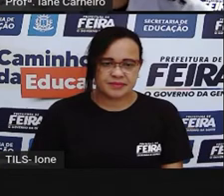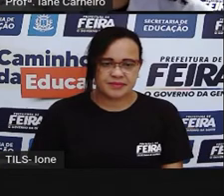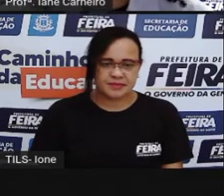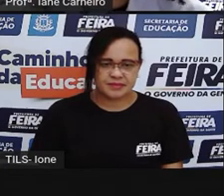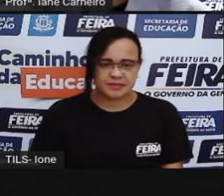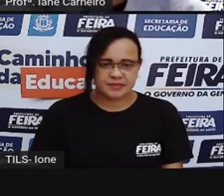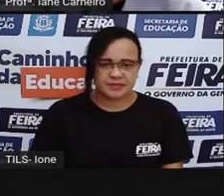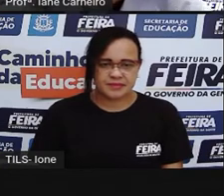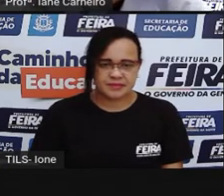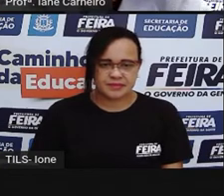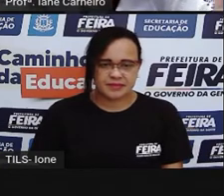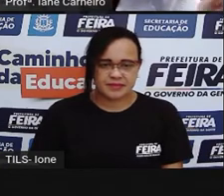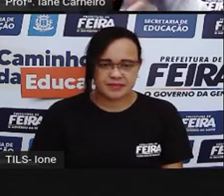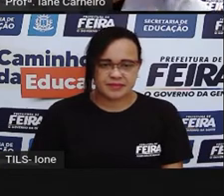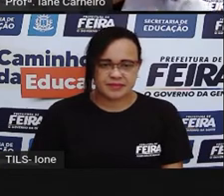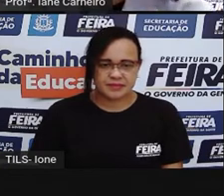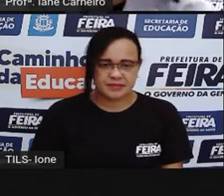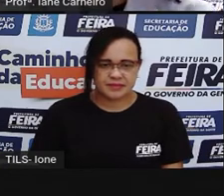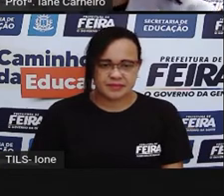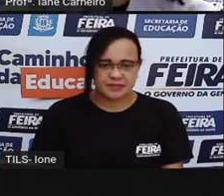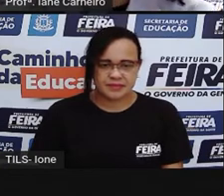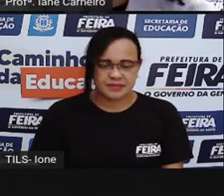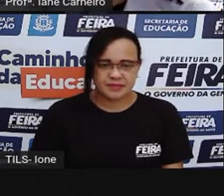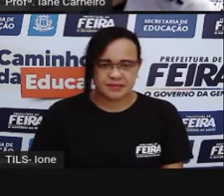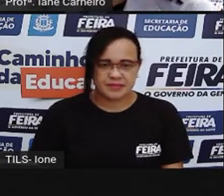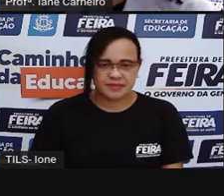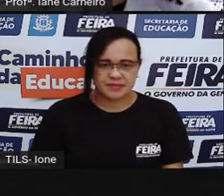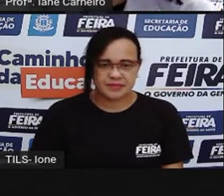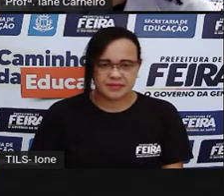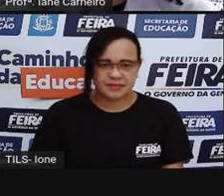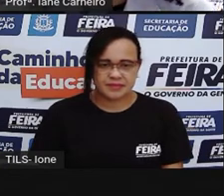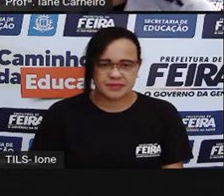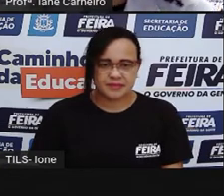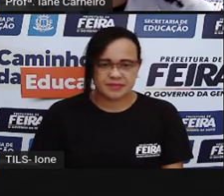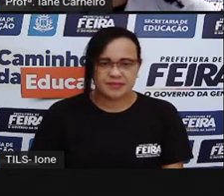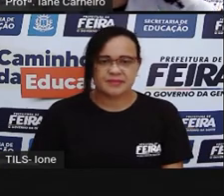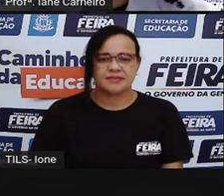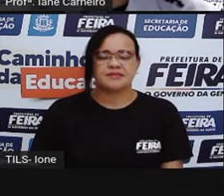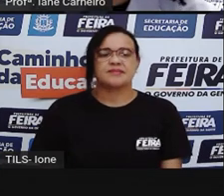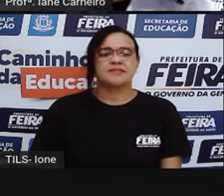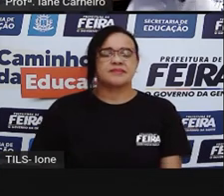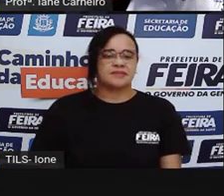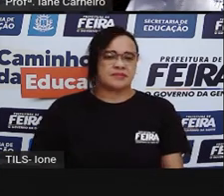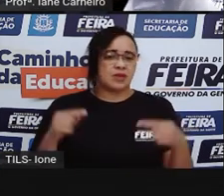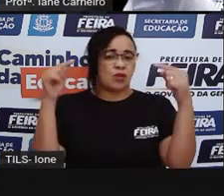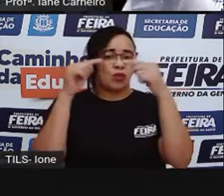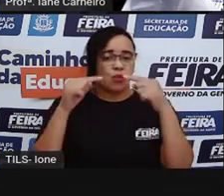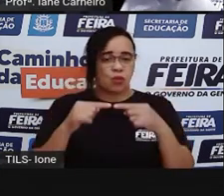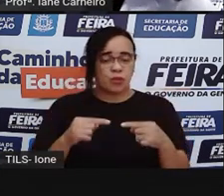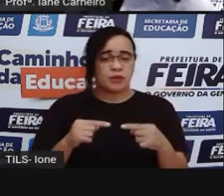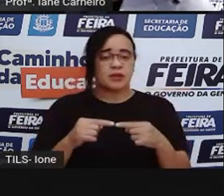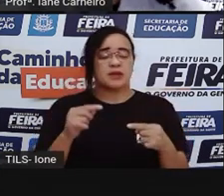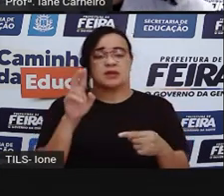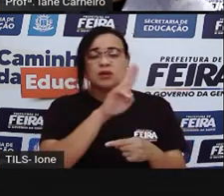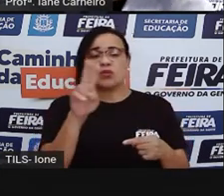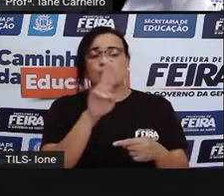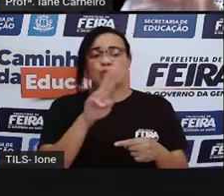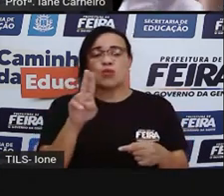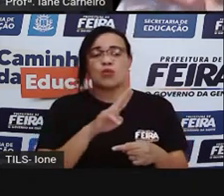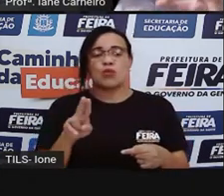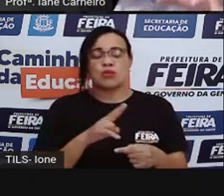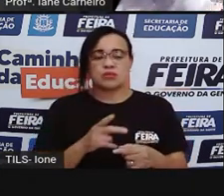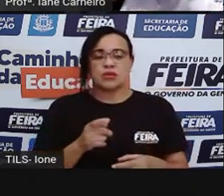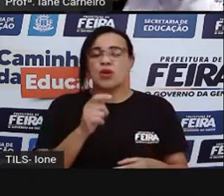com a letra I? Não, ó. Vamos ver com que letra começa. Bolinha de sabão. Ó,